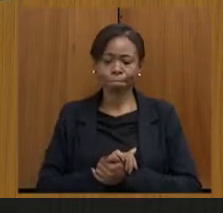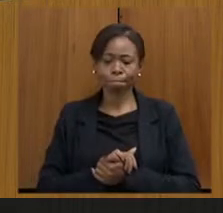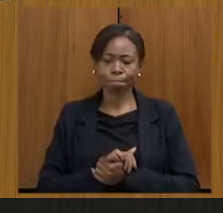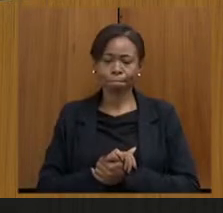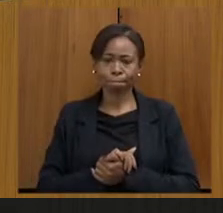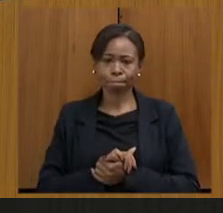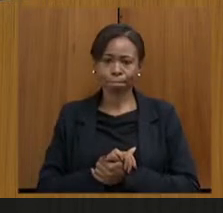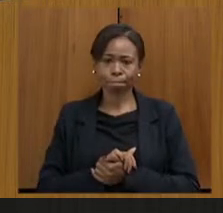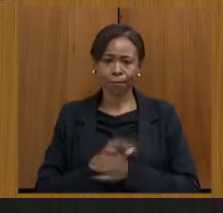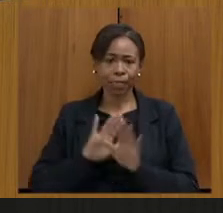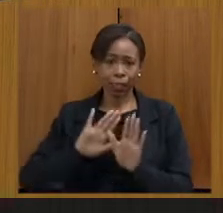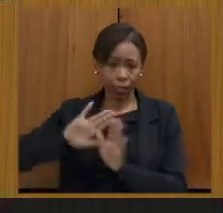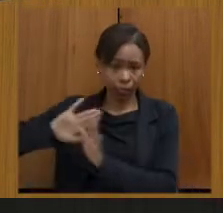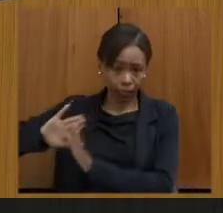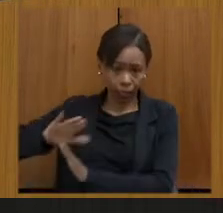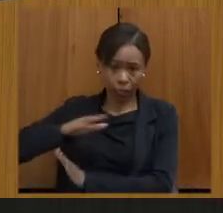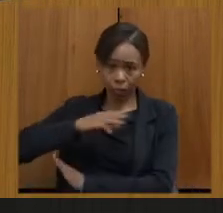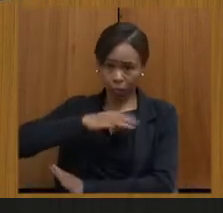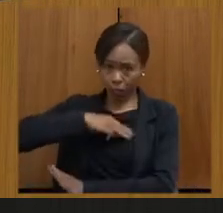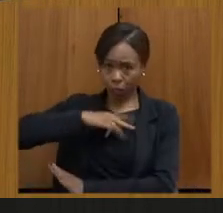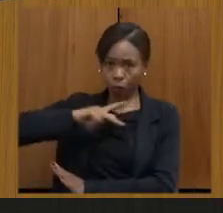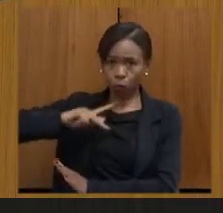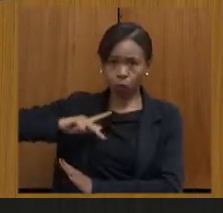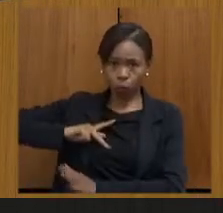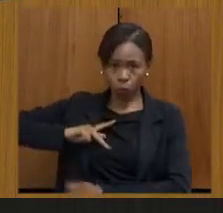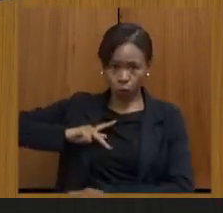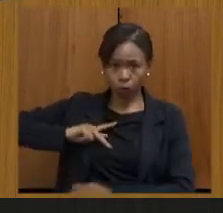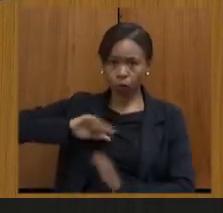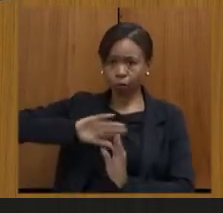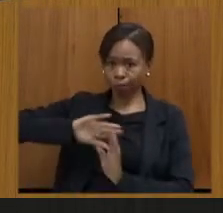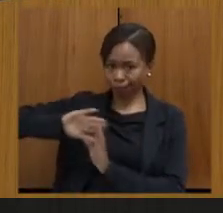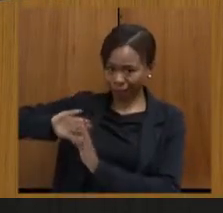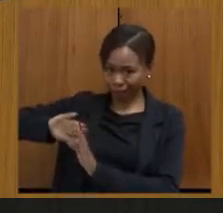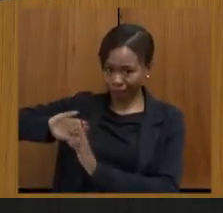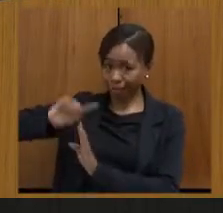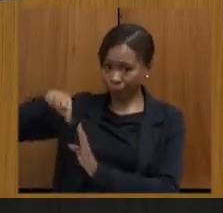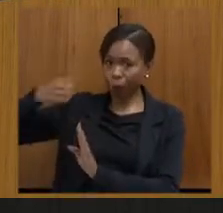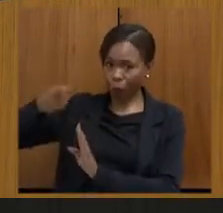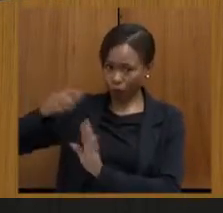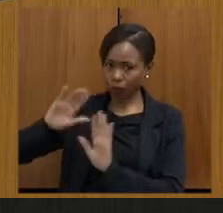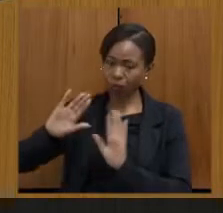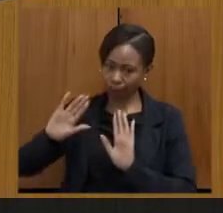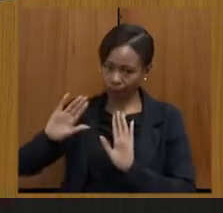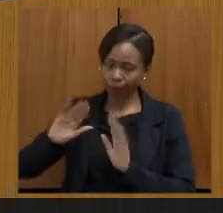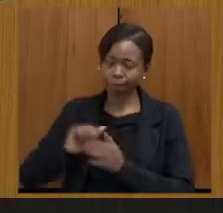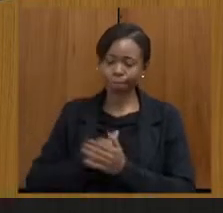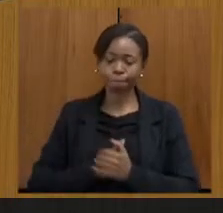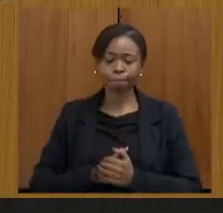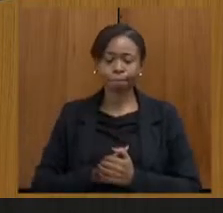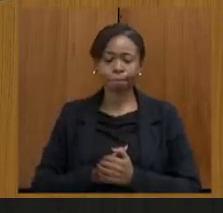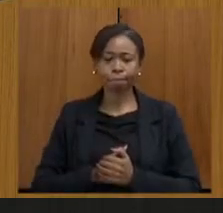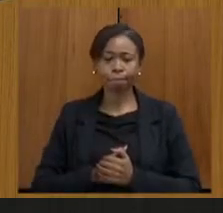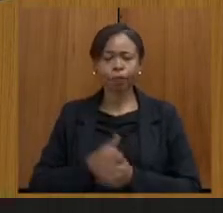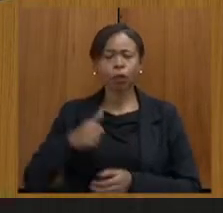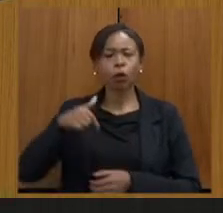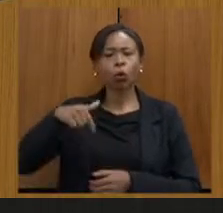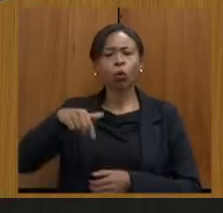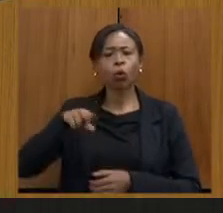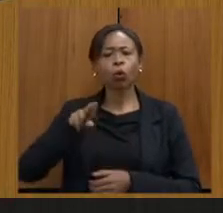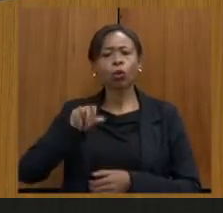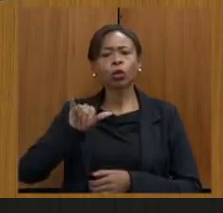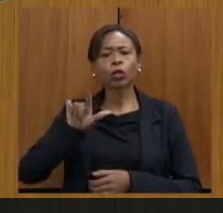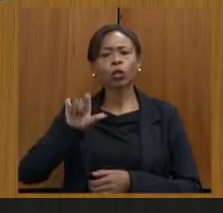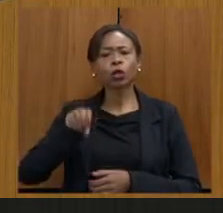Vamos esquecer o Ministério Público. Porque o Ministério Público só começou depois. Sim. Certo? Sim. O Quilombo, Mango,